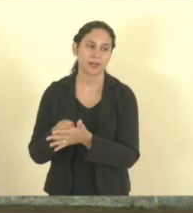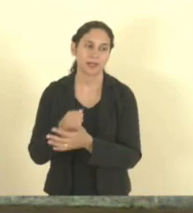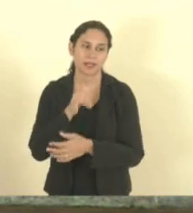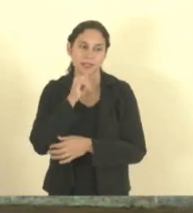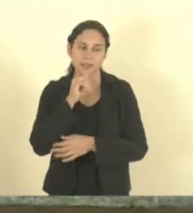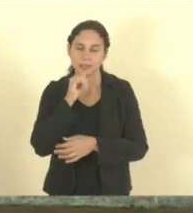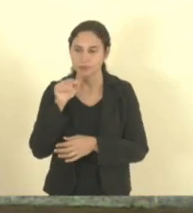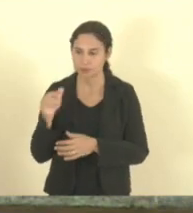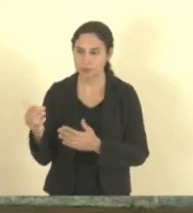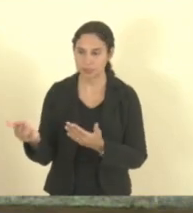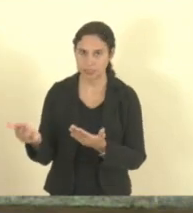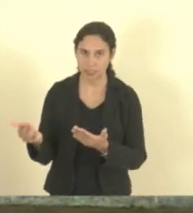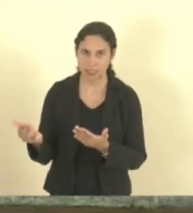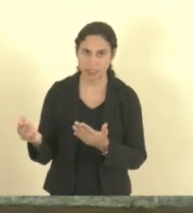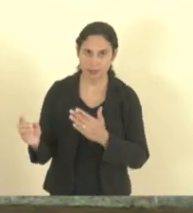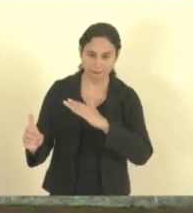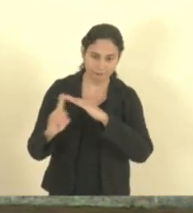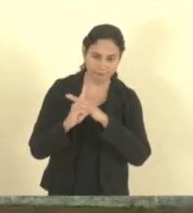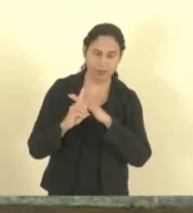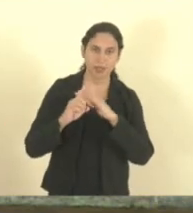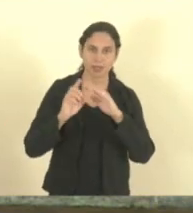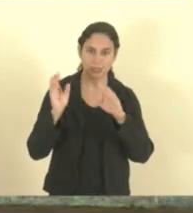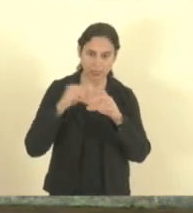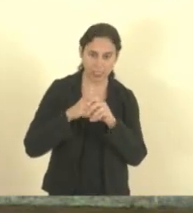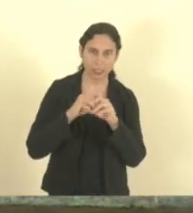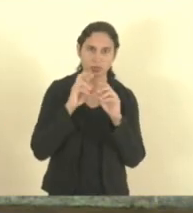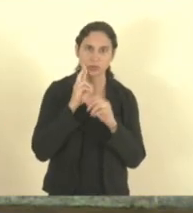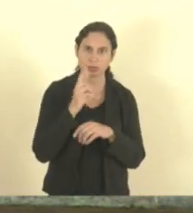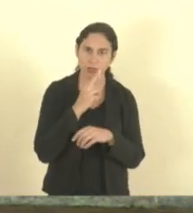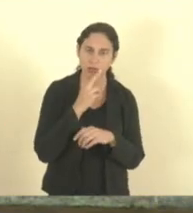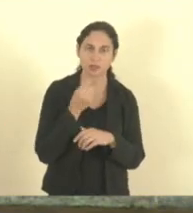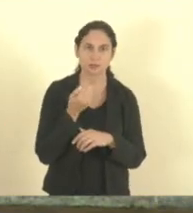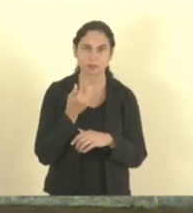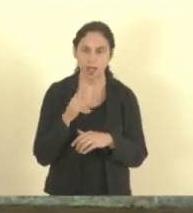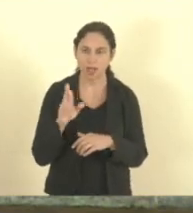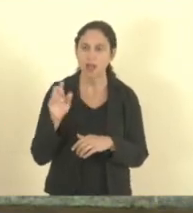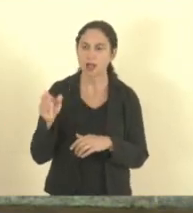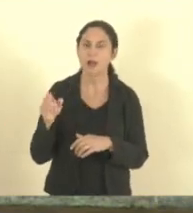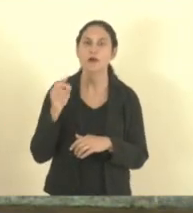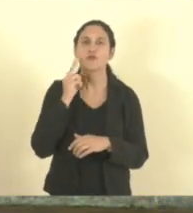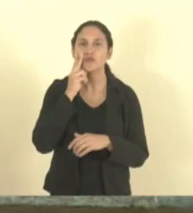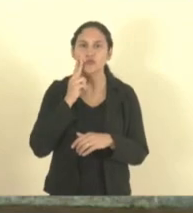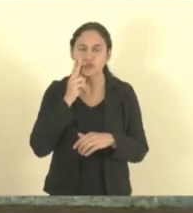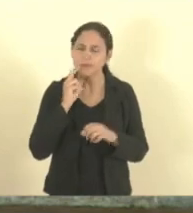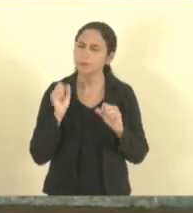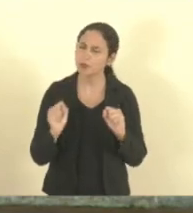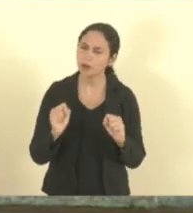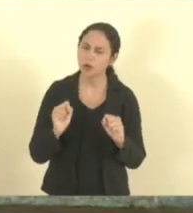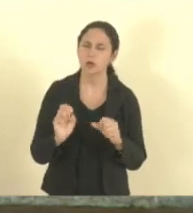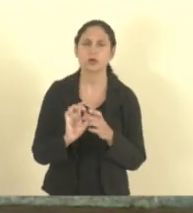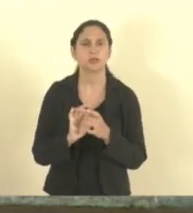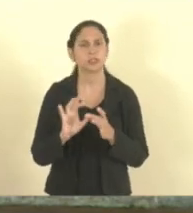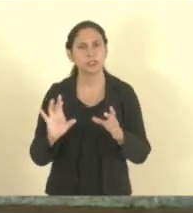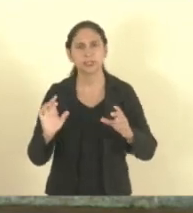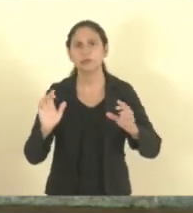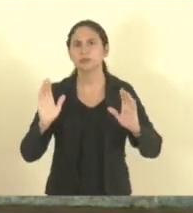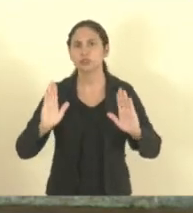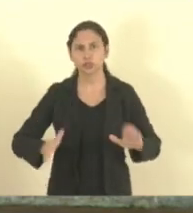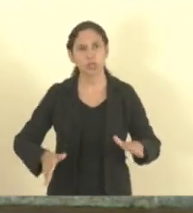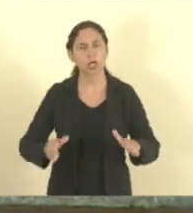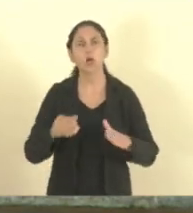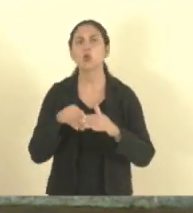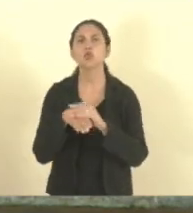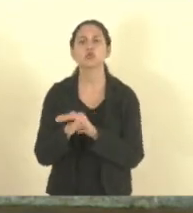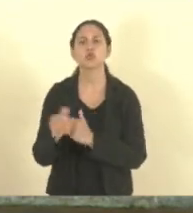trazer o seu vinho? Você quer trazer determinado produto? Pode trazer. A gente se serve. Isso é algo estabelecido no mercado. É bom para ambos